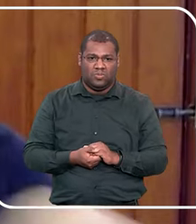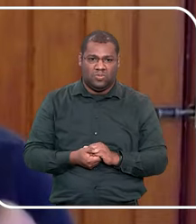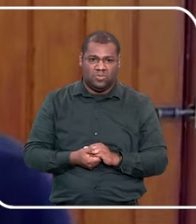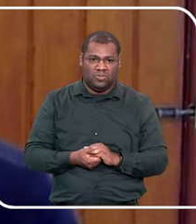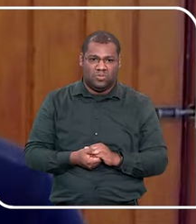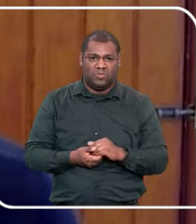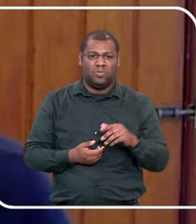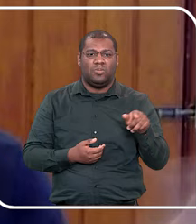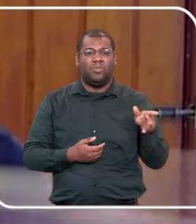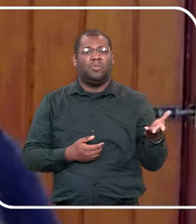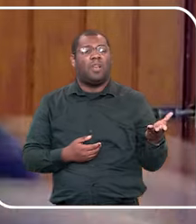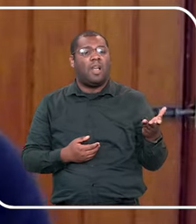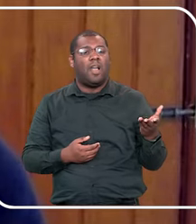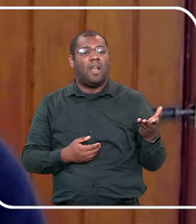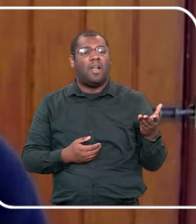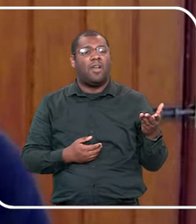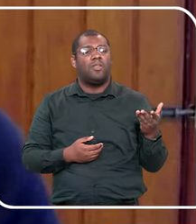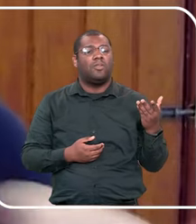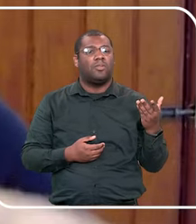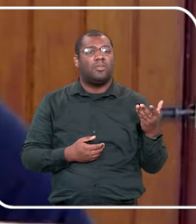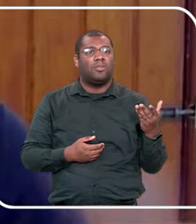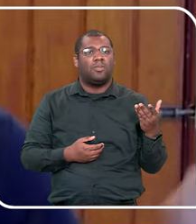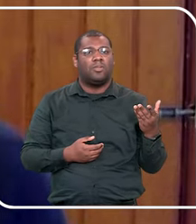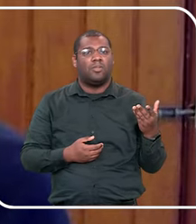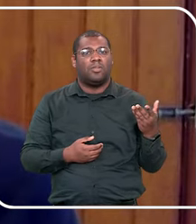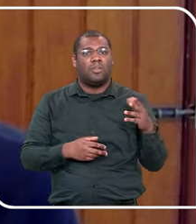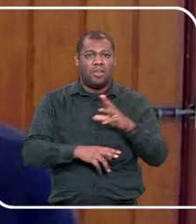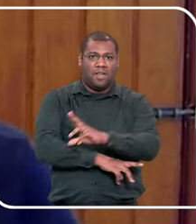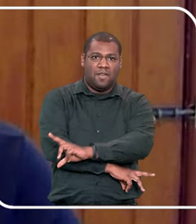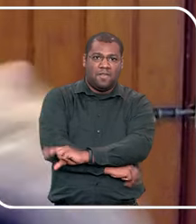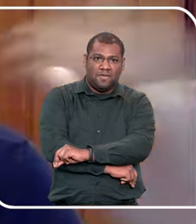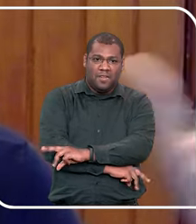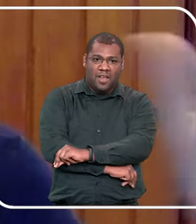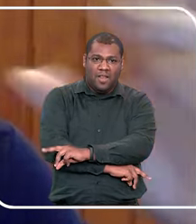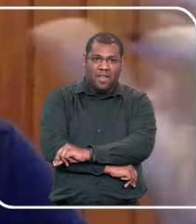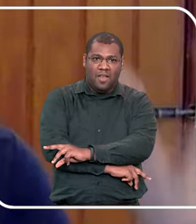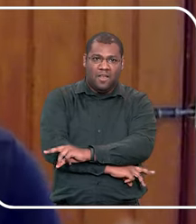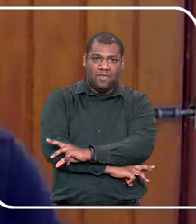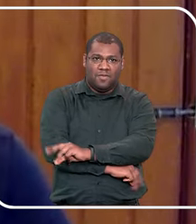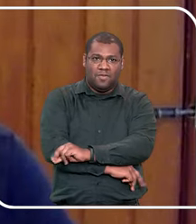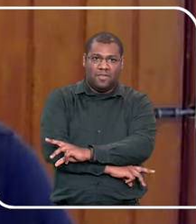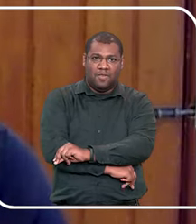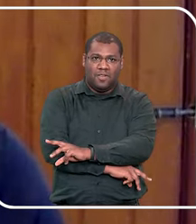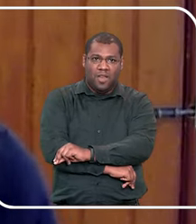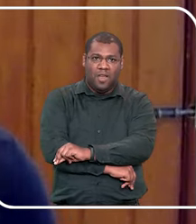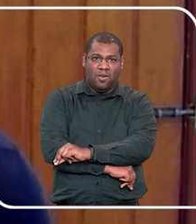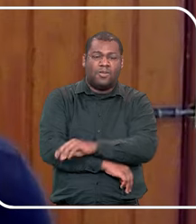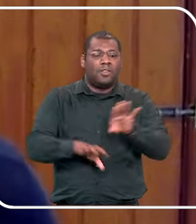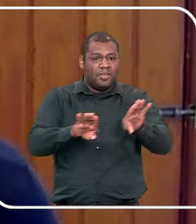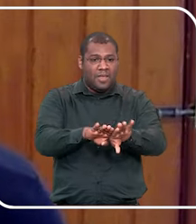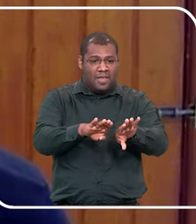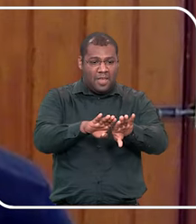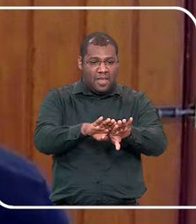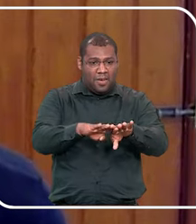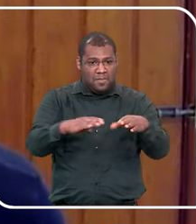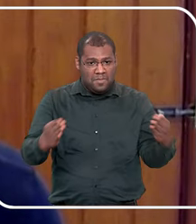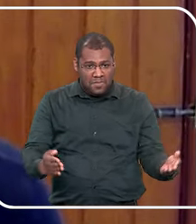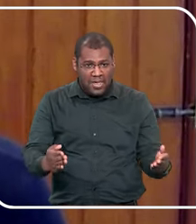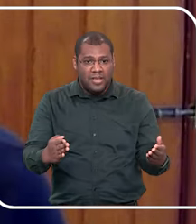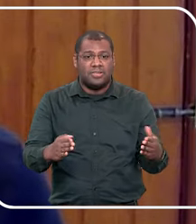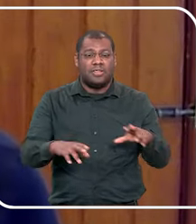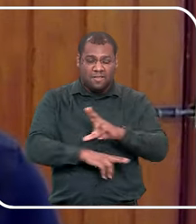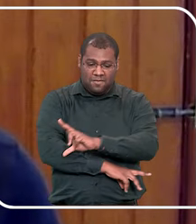aquele trocadorzinho, que vinha classificado, e colocava em cima da mesa, e ficava os parentes tudo em volta lá, eu já trocava a fralda da criança ali,